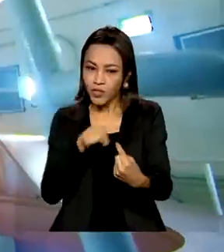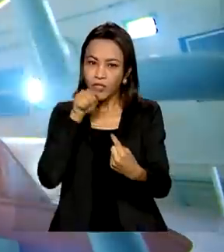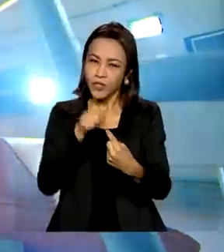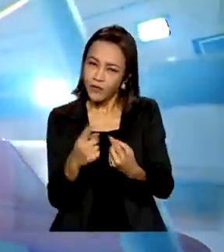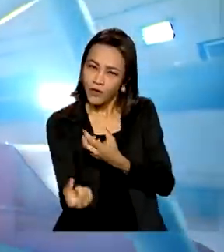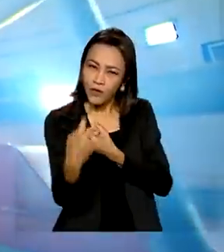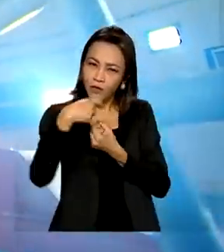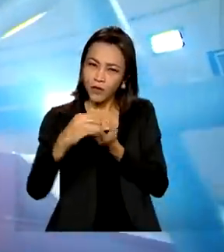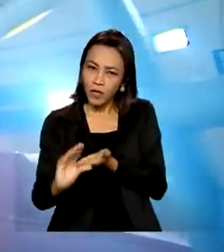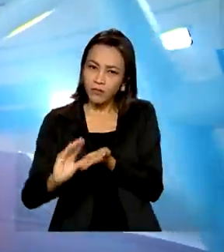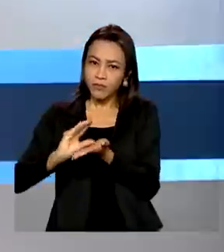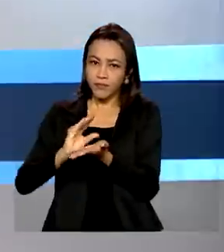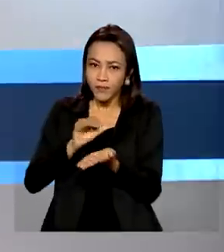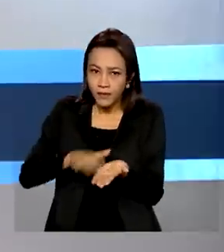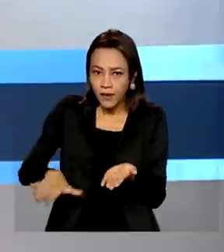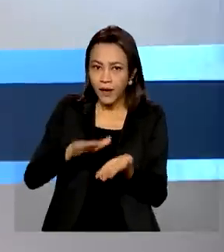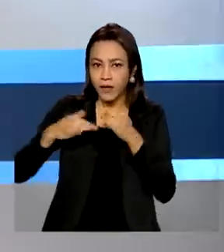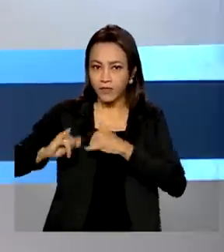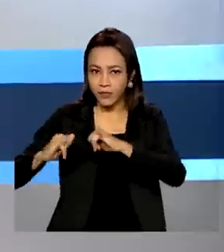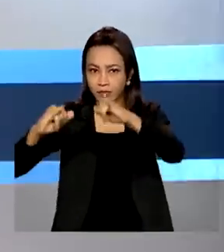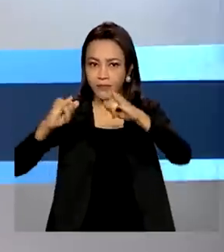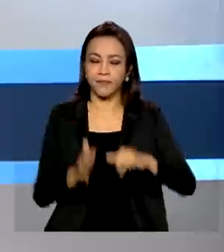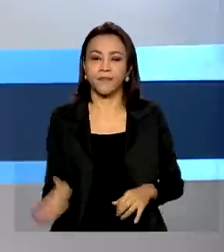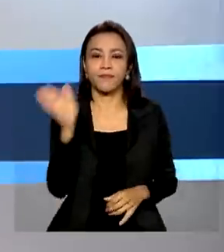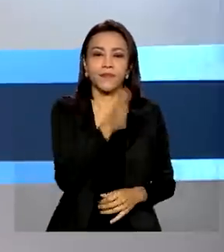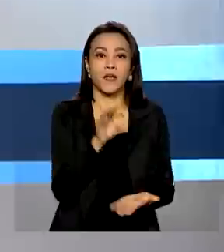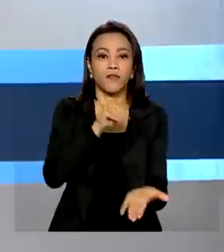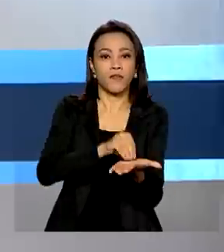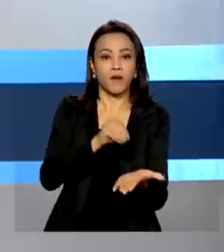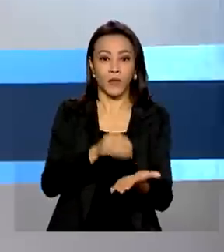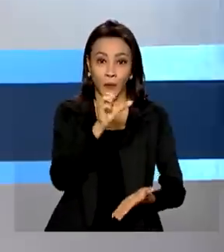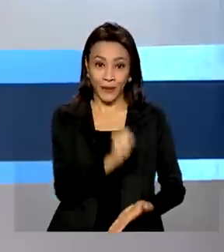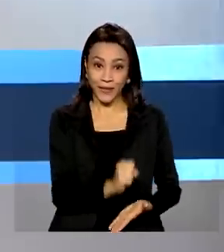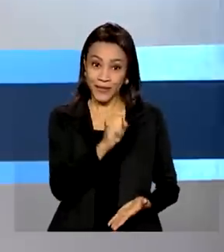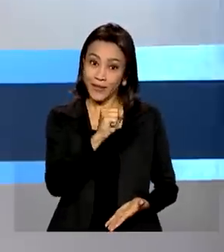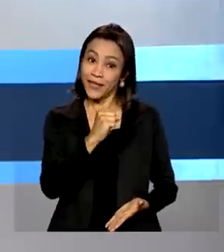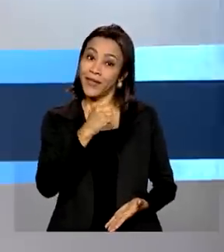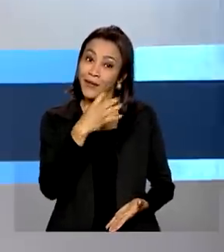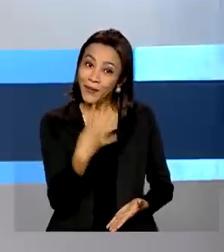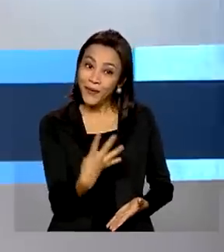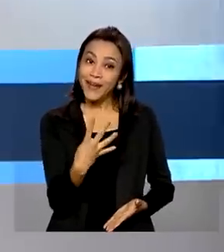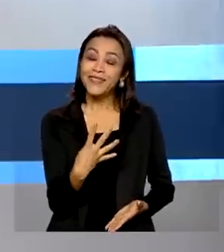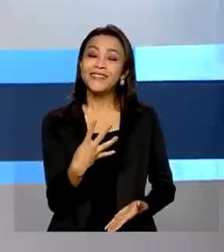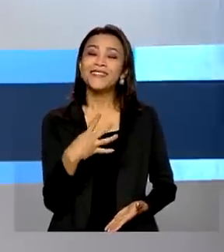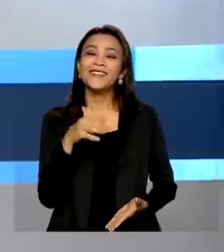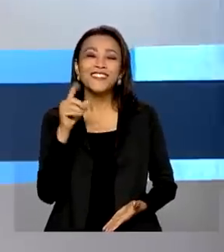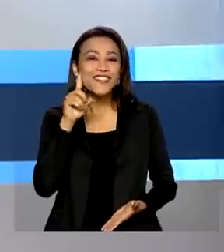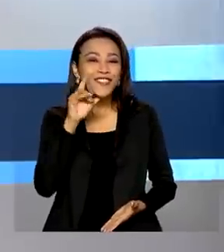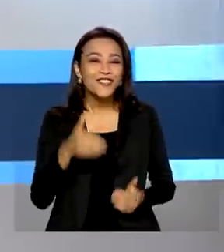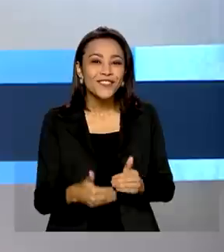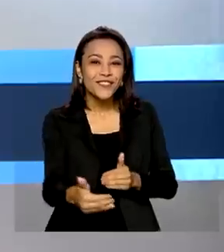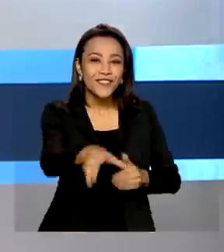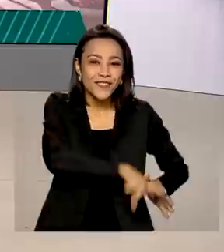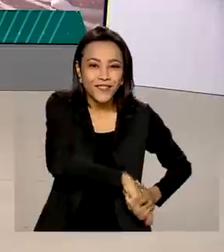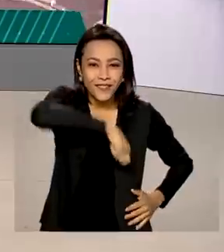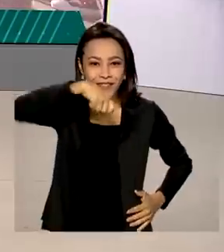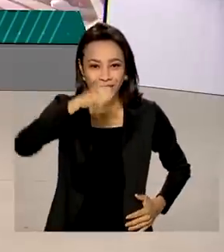investimento no setor elétrico. E faltam 84 dias para o bicentenário da independência do Brasil.